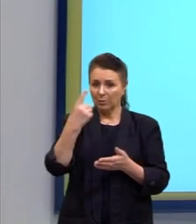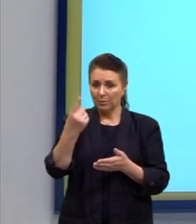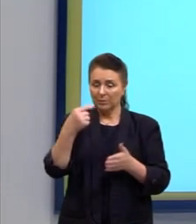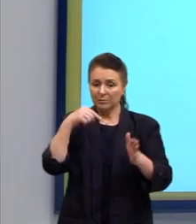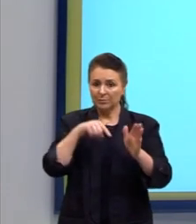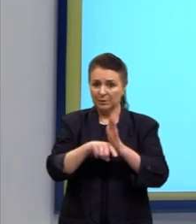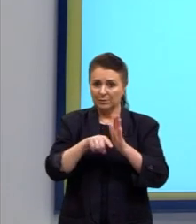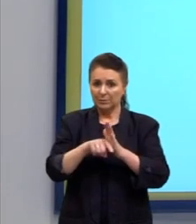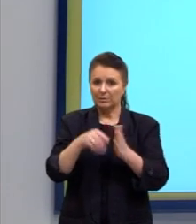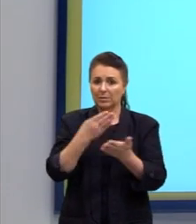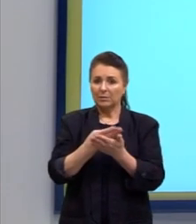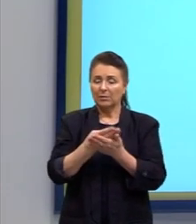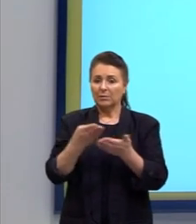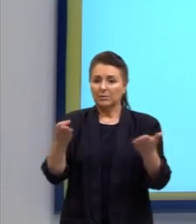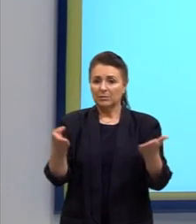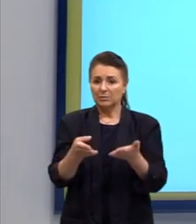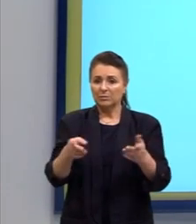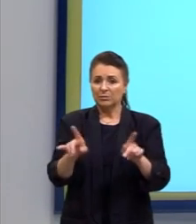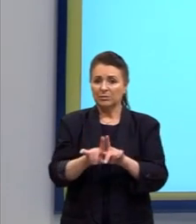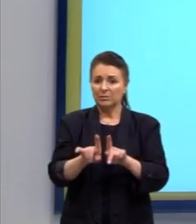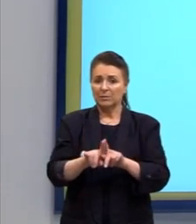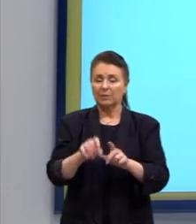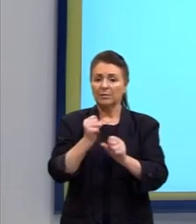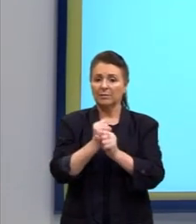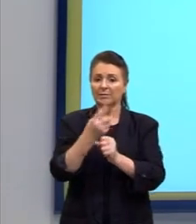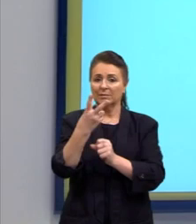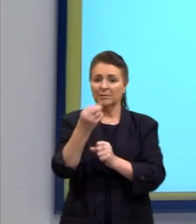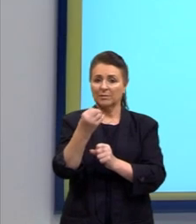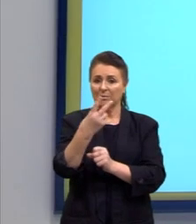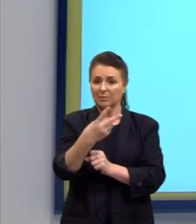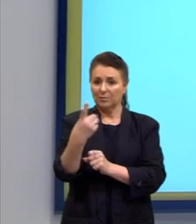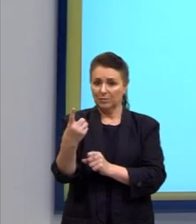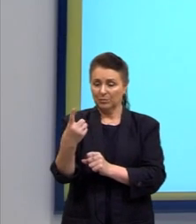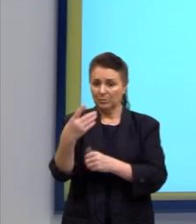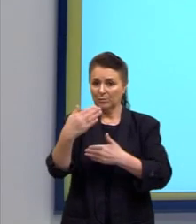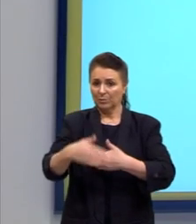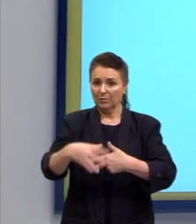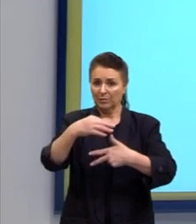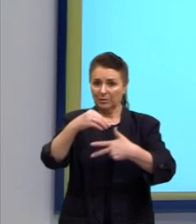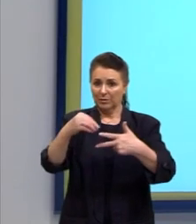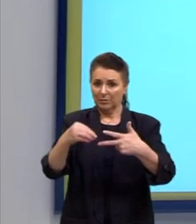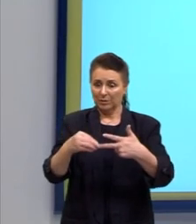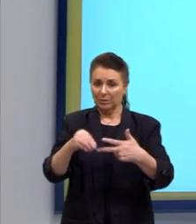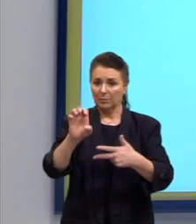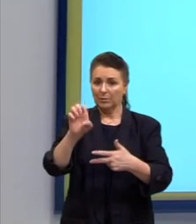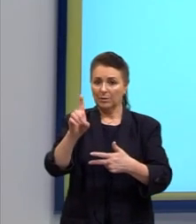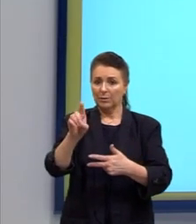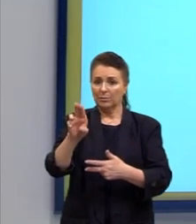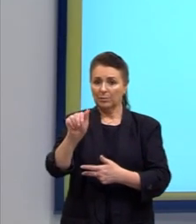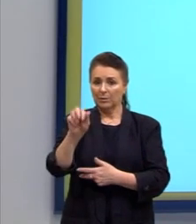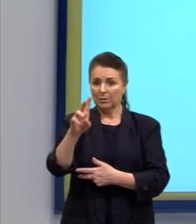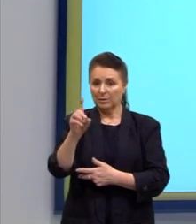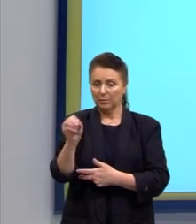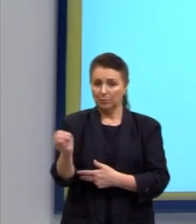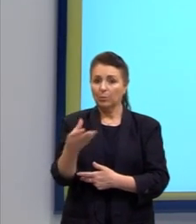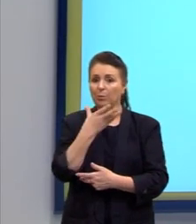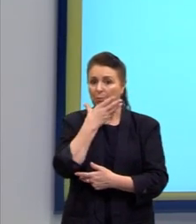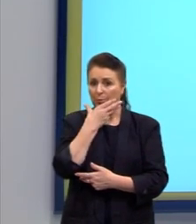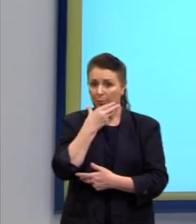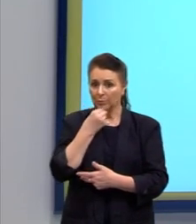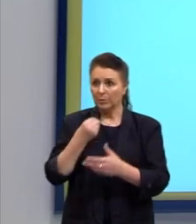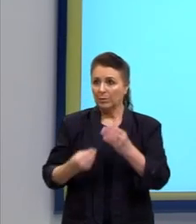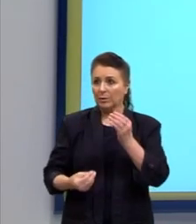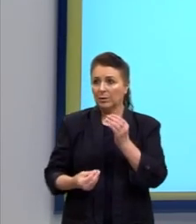de hoje, também é do Enem de 2021. Eduardo deseja criar um e-mail utilizando um